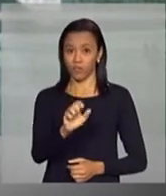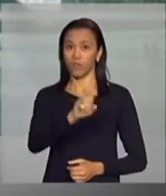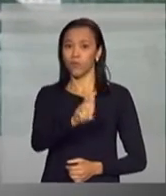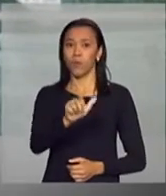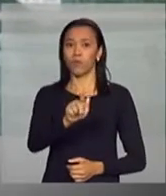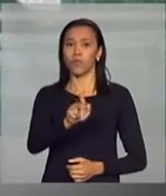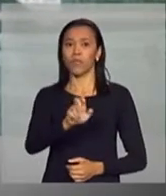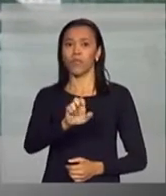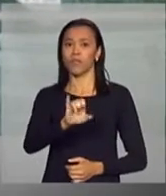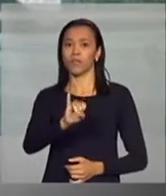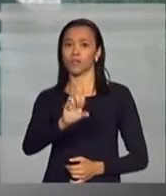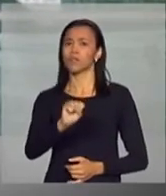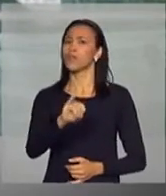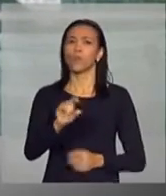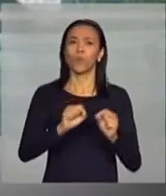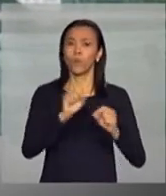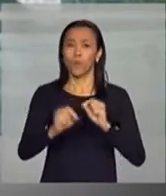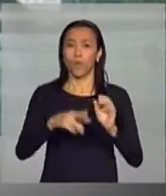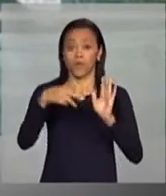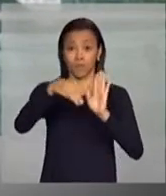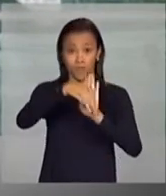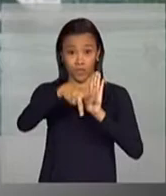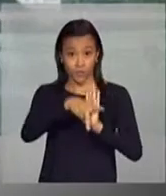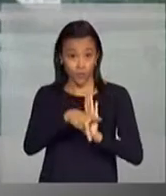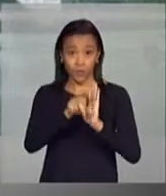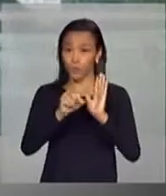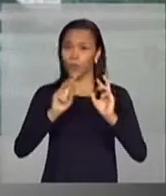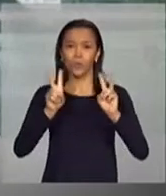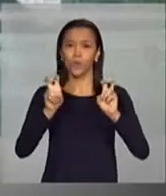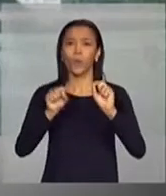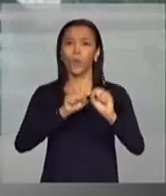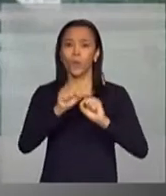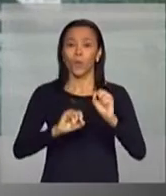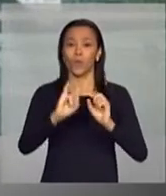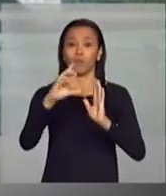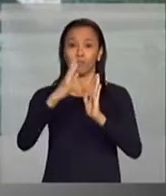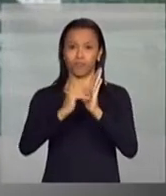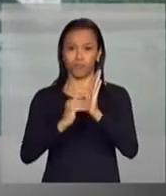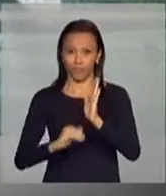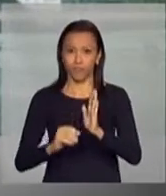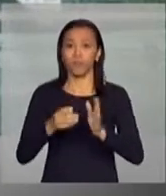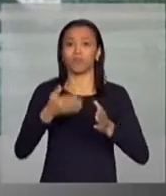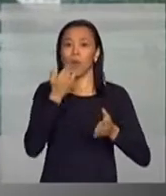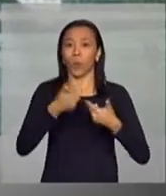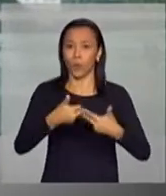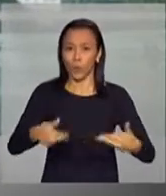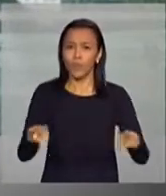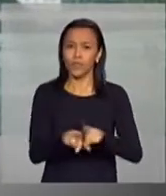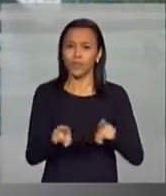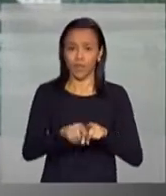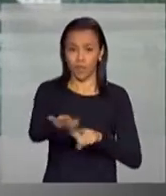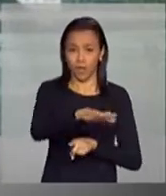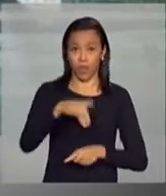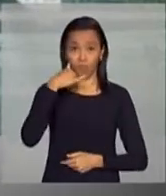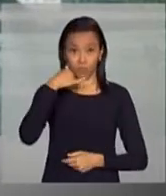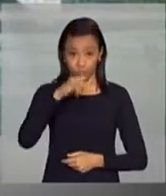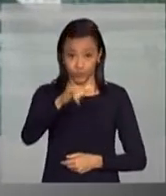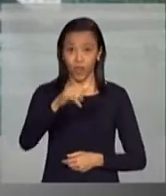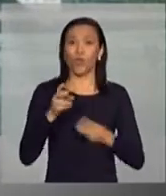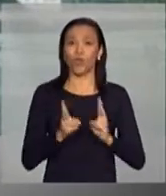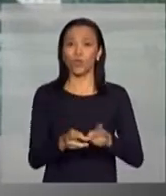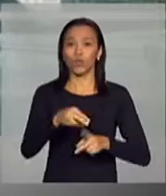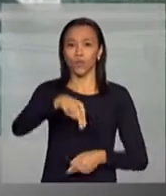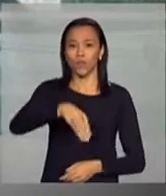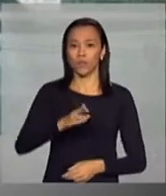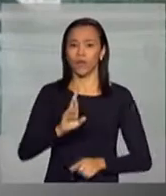Glaise Hoffman, sobre as medidas provisórias relativas à desoneração da cesta básica e à energia elétrica. Continue